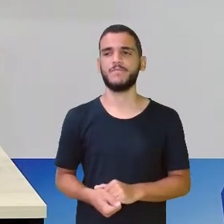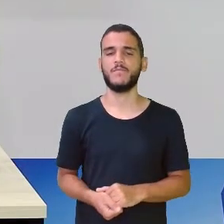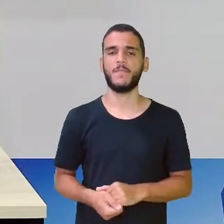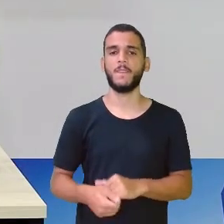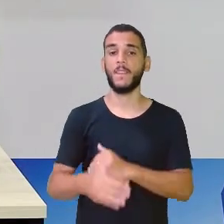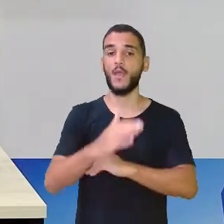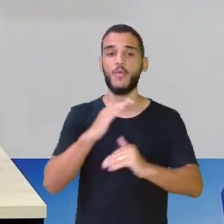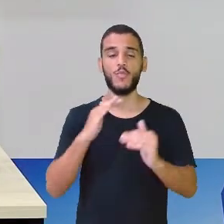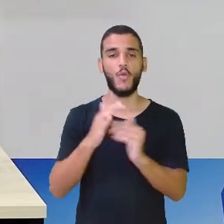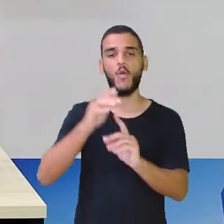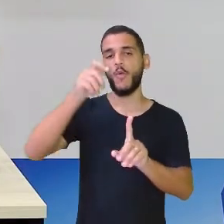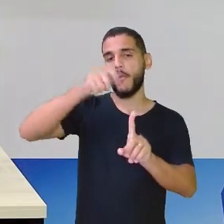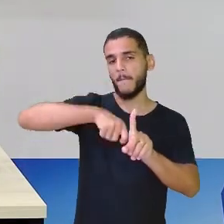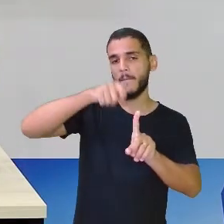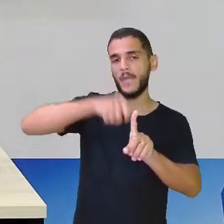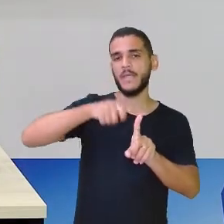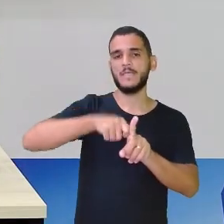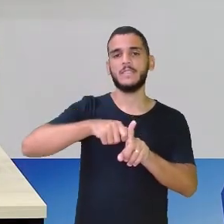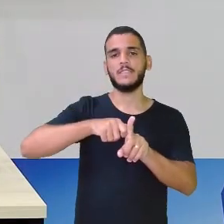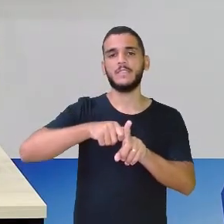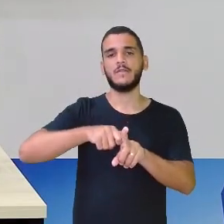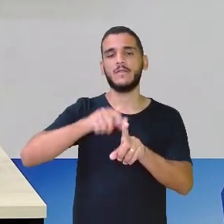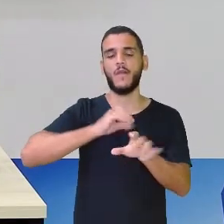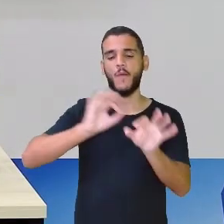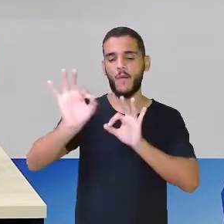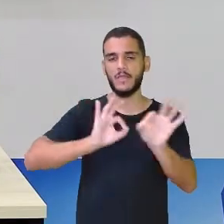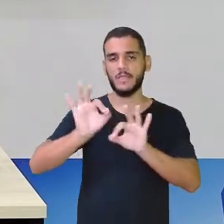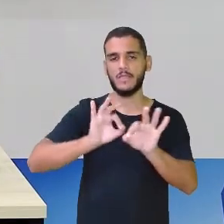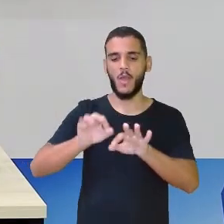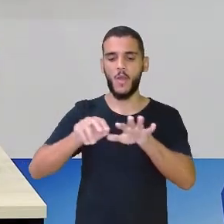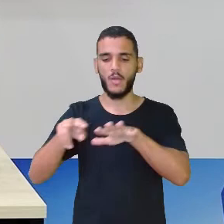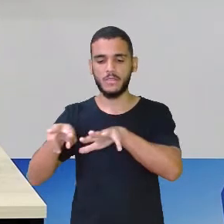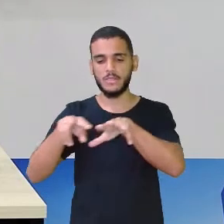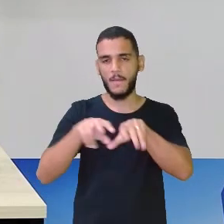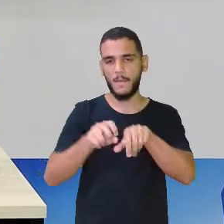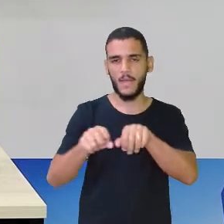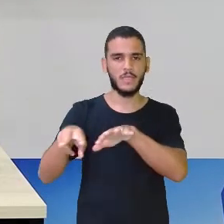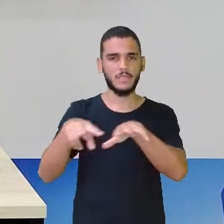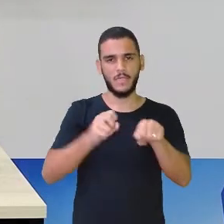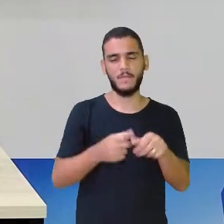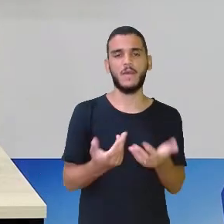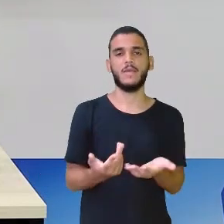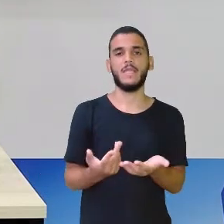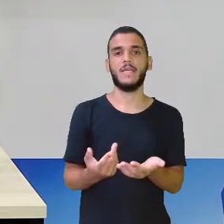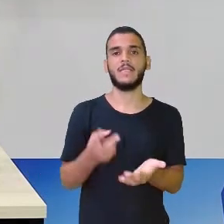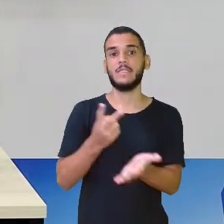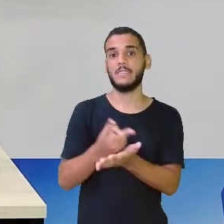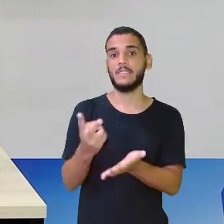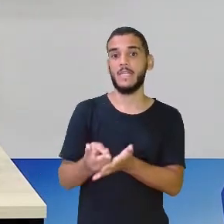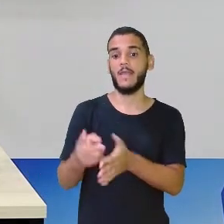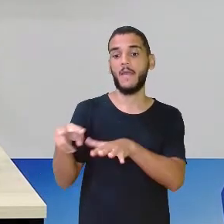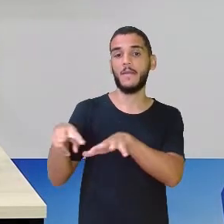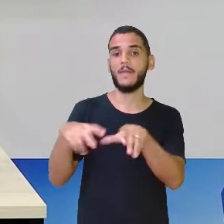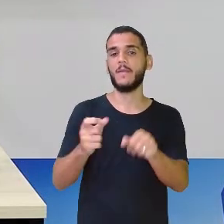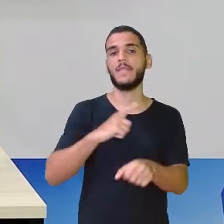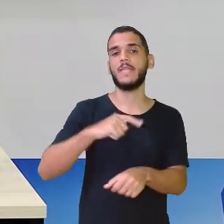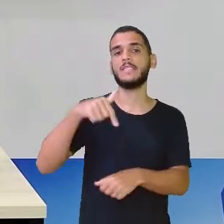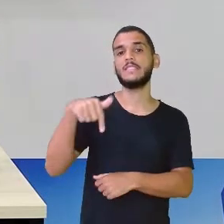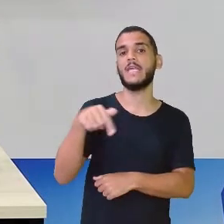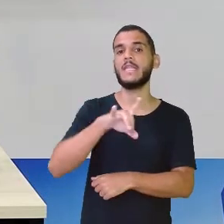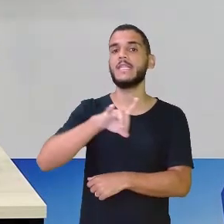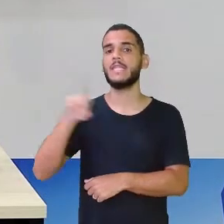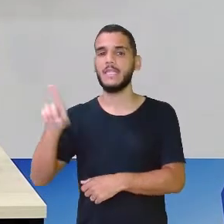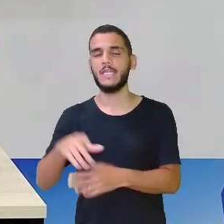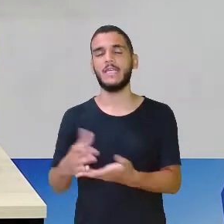é, todos os meses são divididos em semanas, né? Cada semana tem 7 dias, ou seja, do domingo, né?